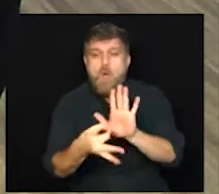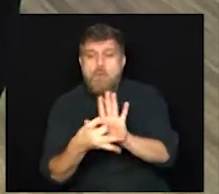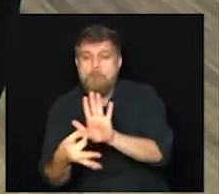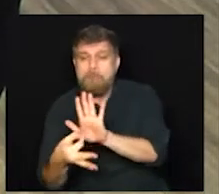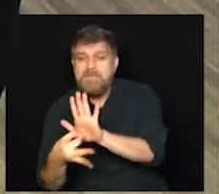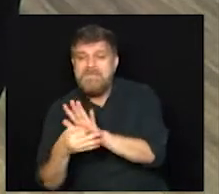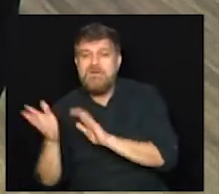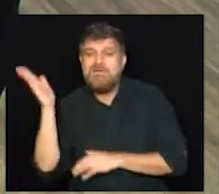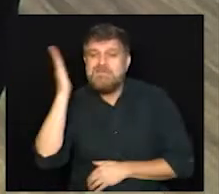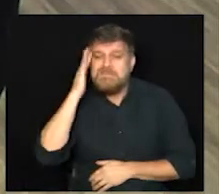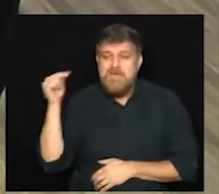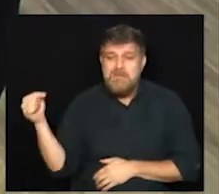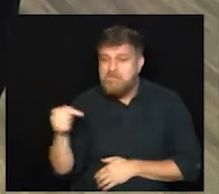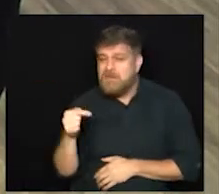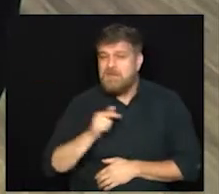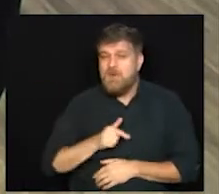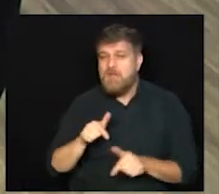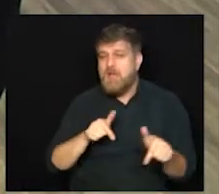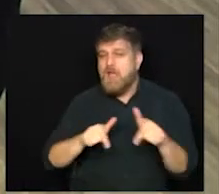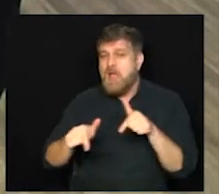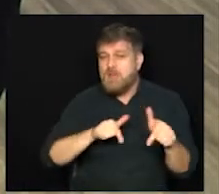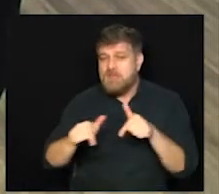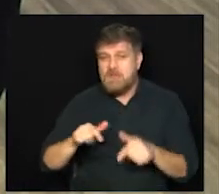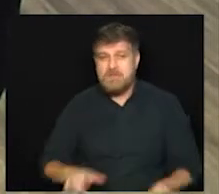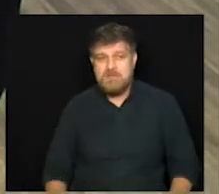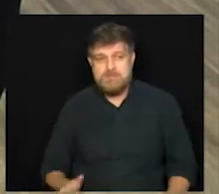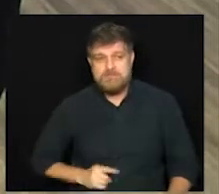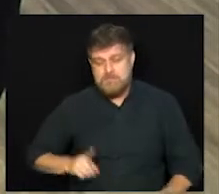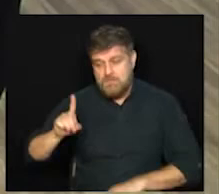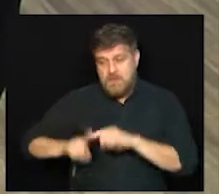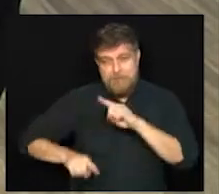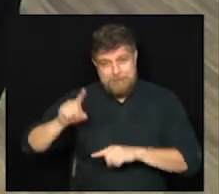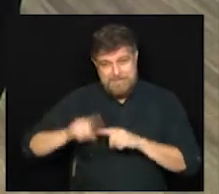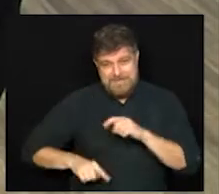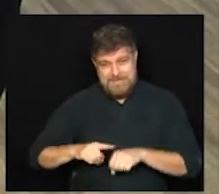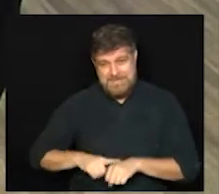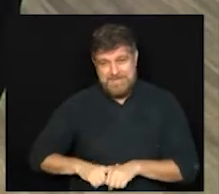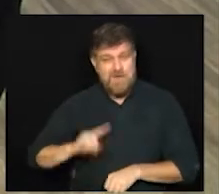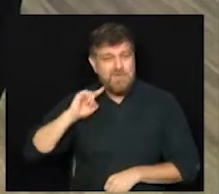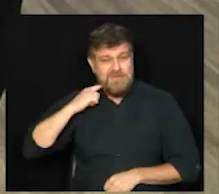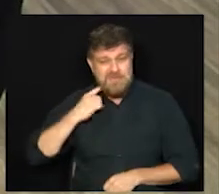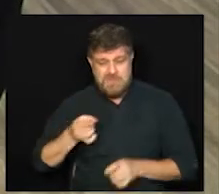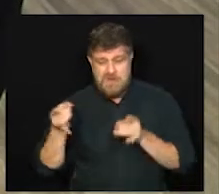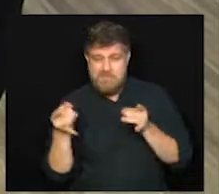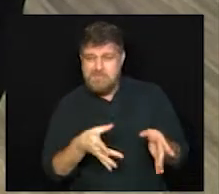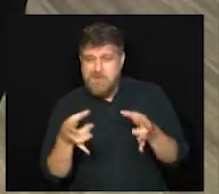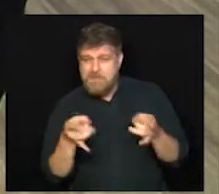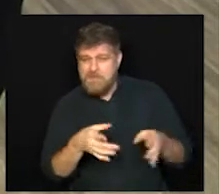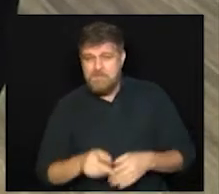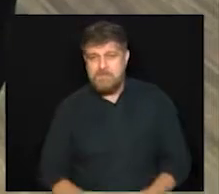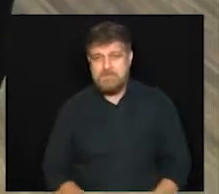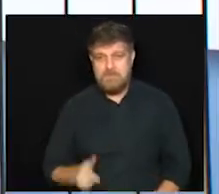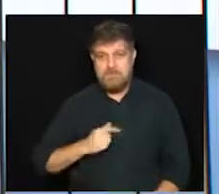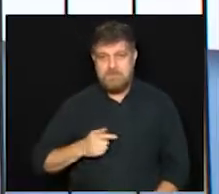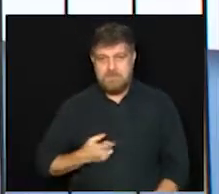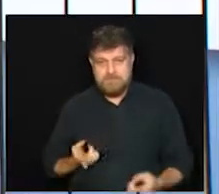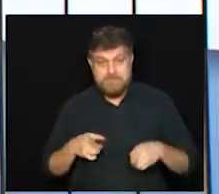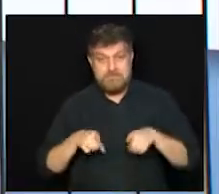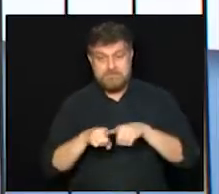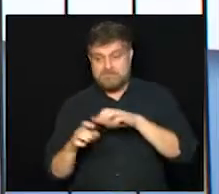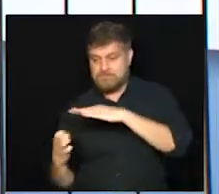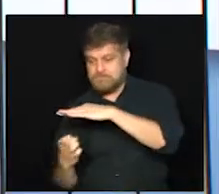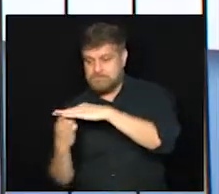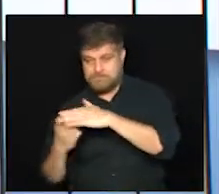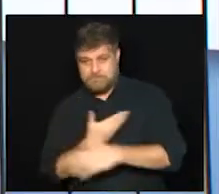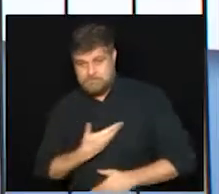sobre a prestação do serviço da gestão dos resíduos sólidos do lixo em Campinas. É a PPP do lixo. Olha só, é um